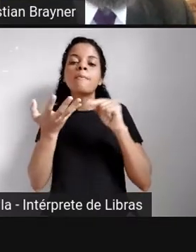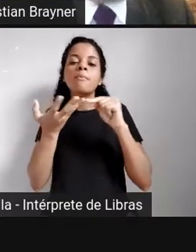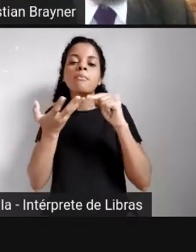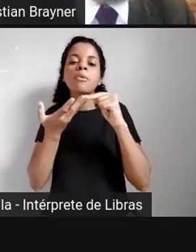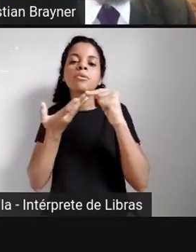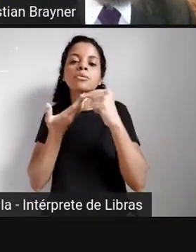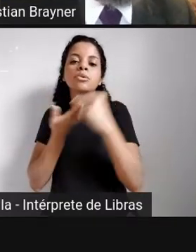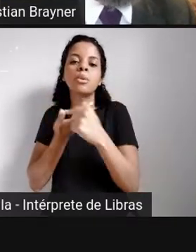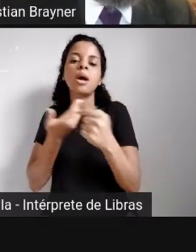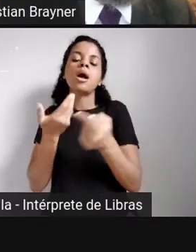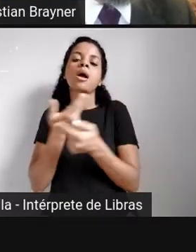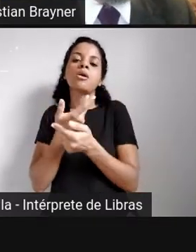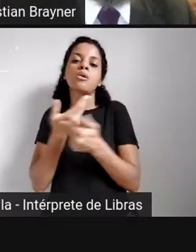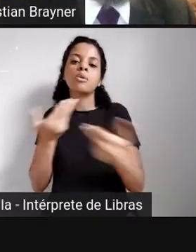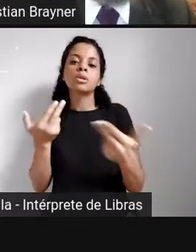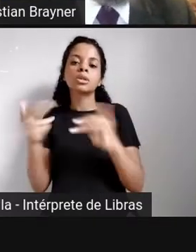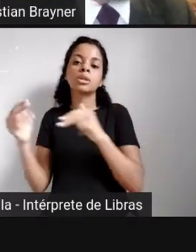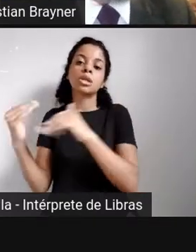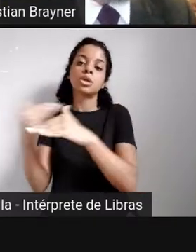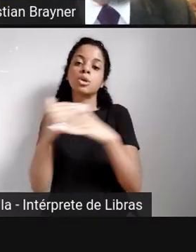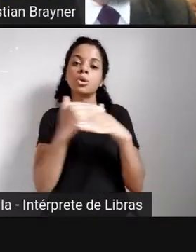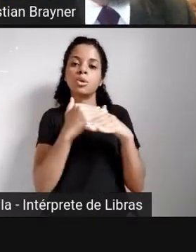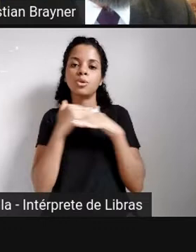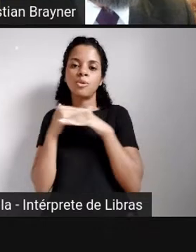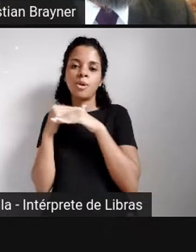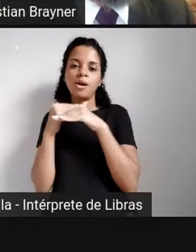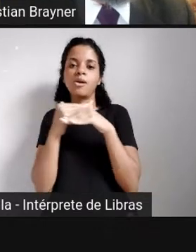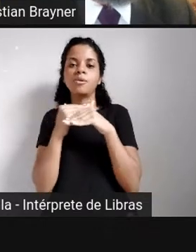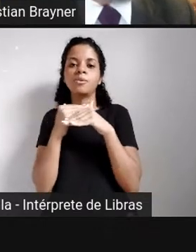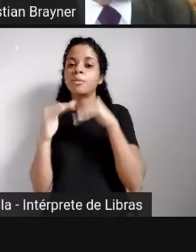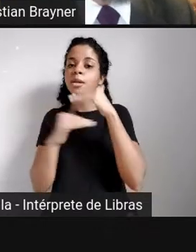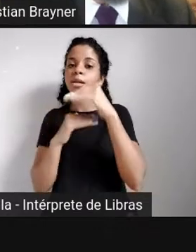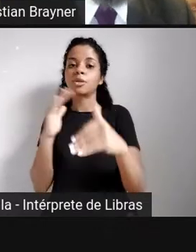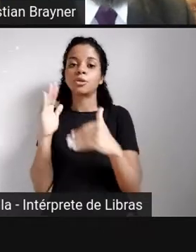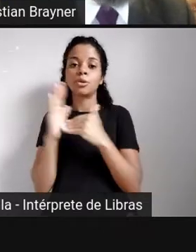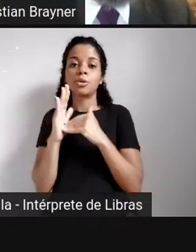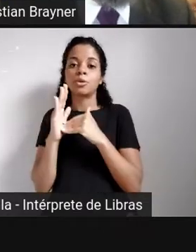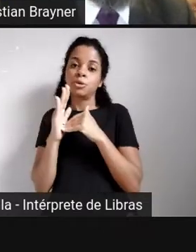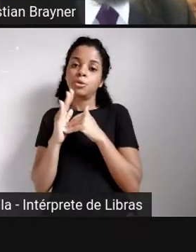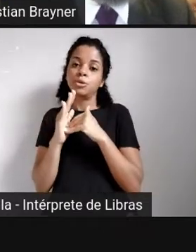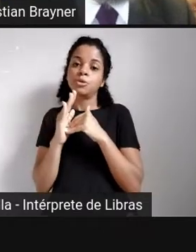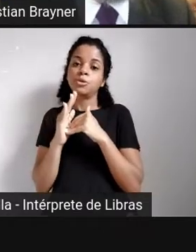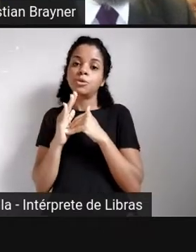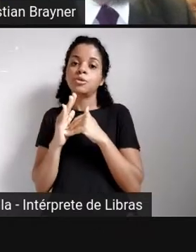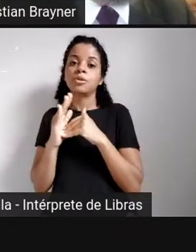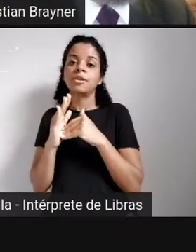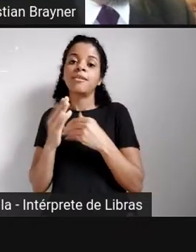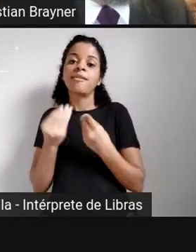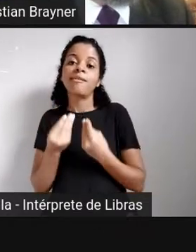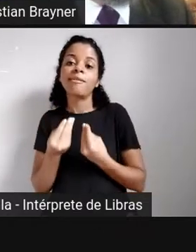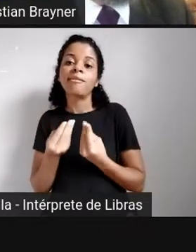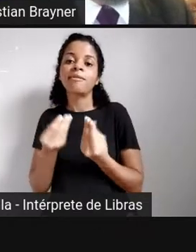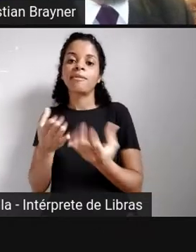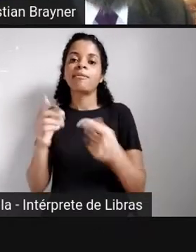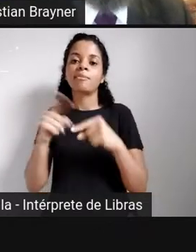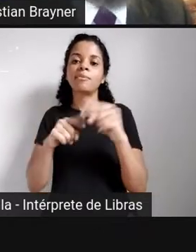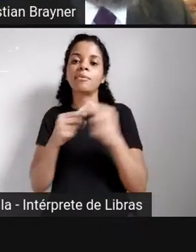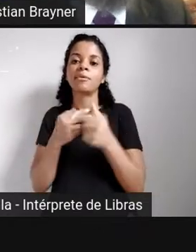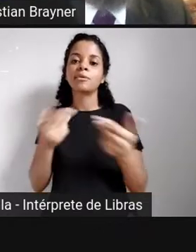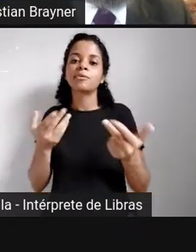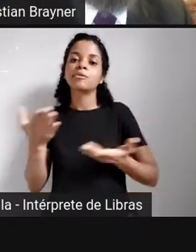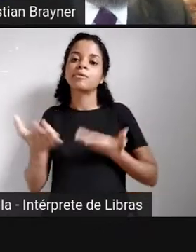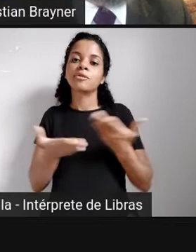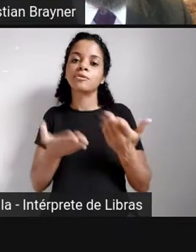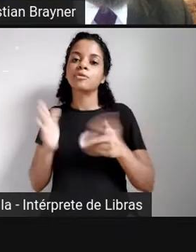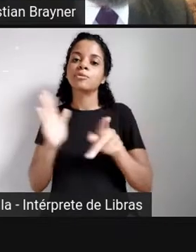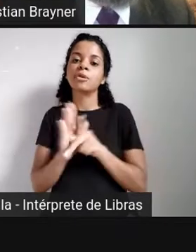dispares aí entre as unidades de informação que atuam na oferta desses produtos e serviços para o parlamento